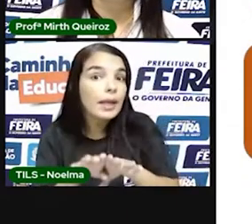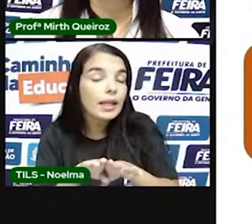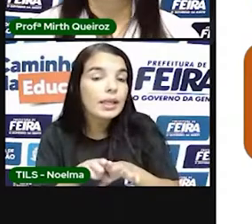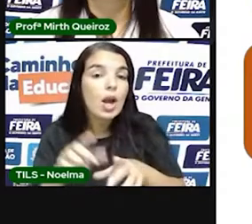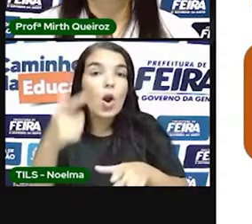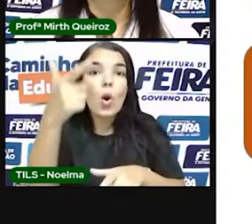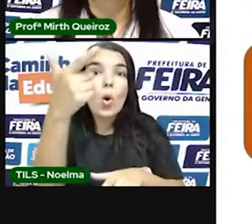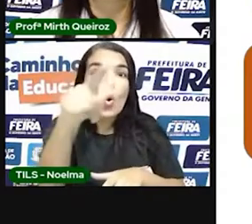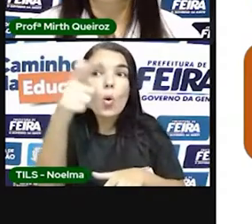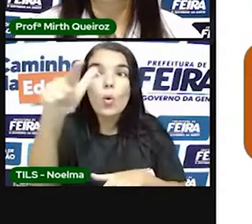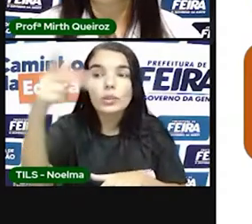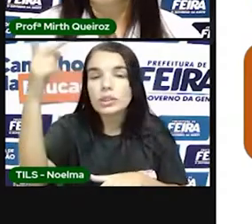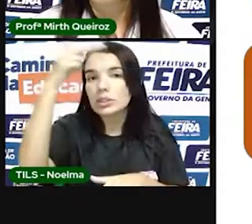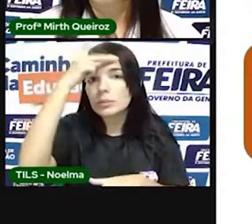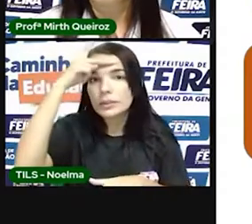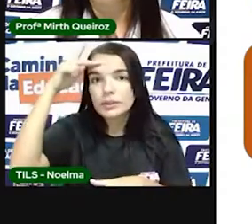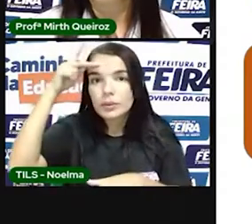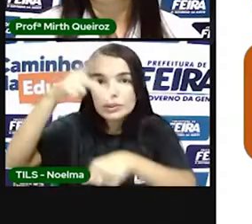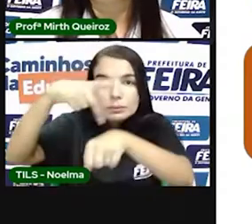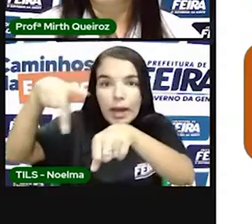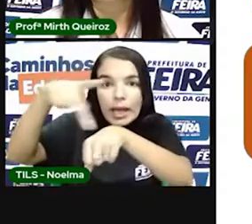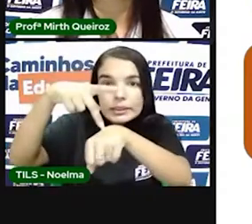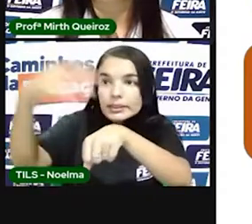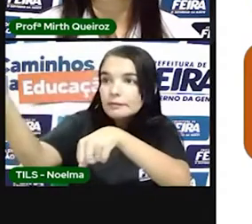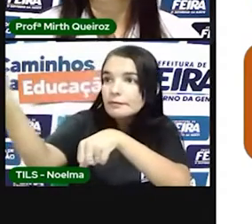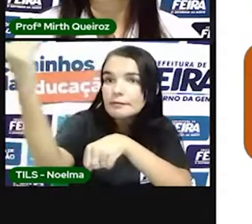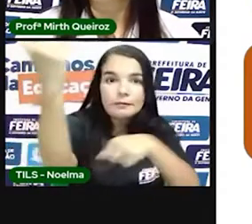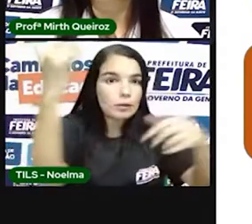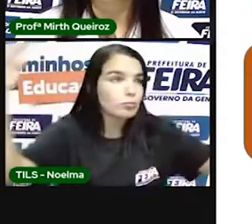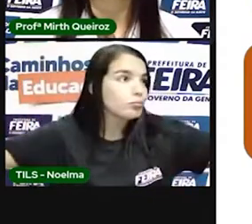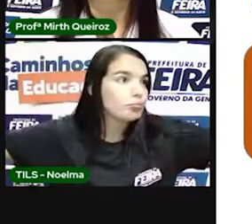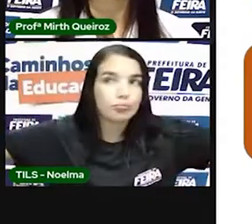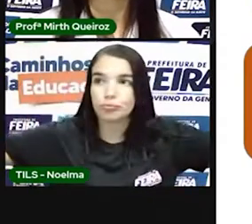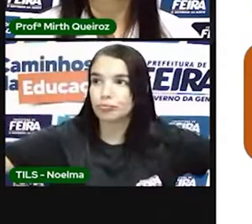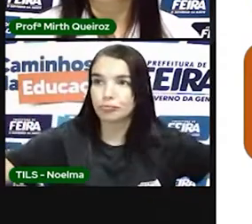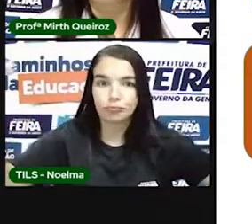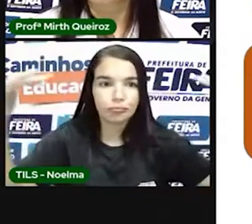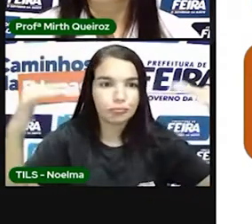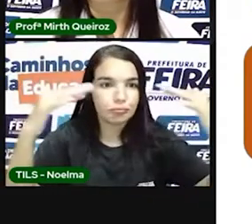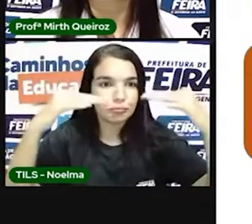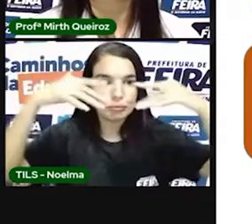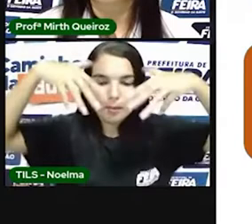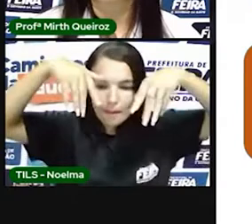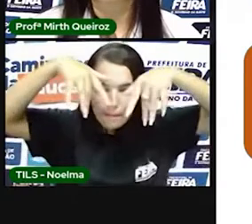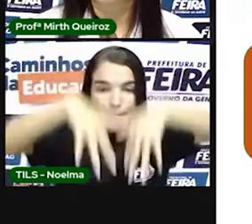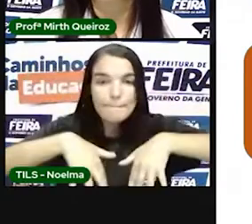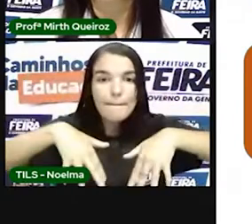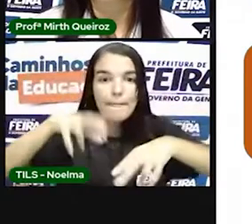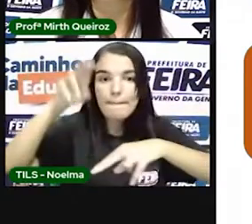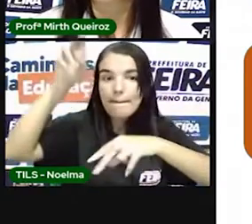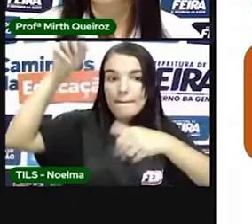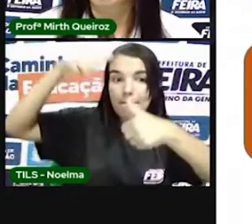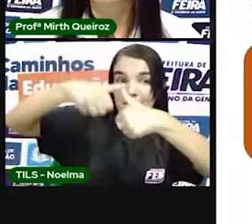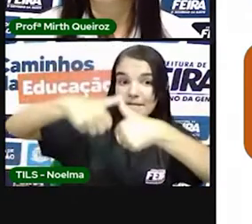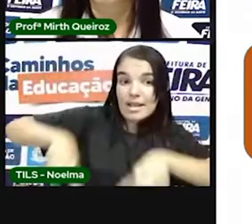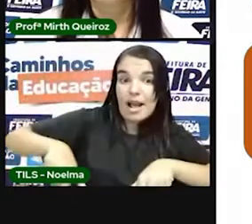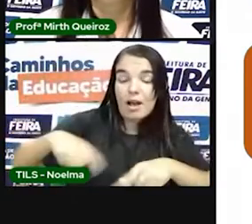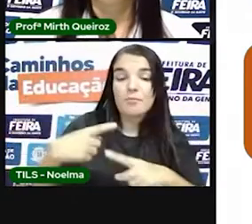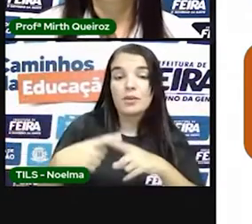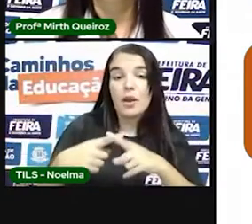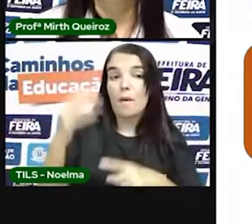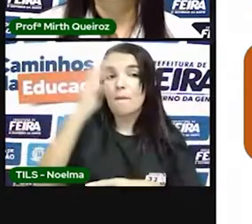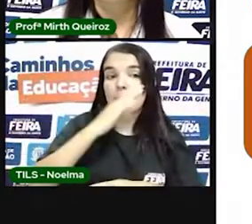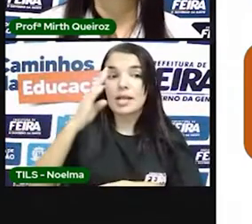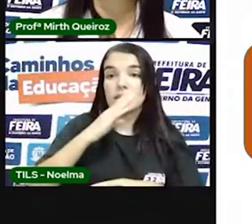franceses e holandeses, como Portugal não estava tão inteirado, tão envolvido com as coisas do Brasil, o Brasil ficou muito solto.